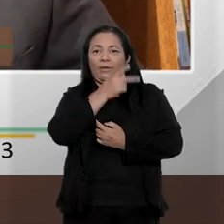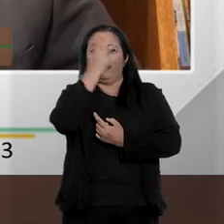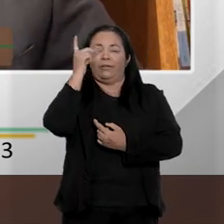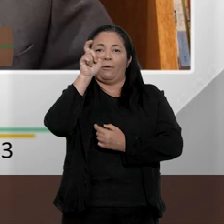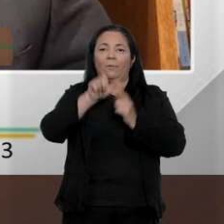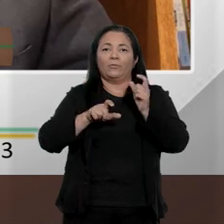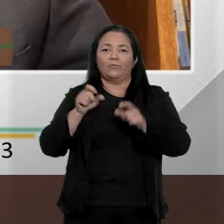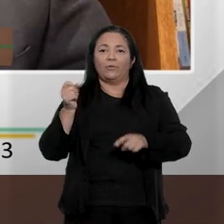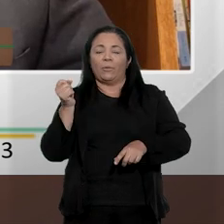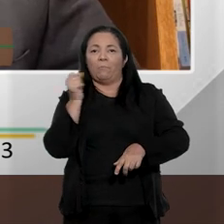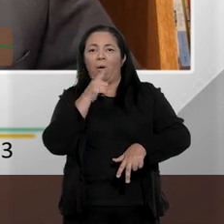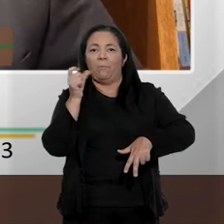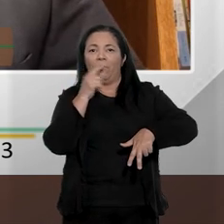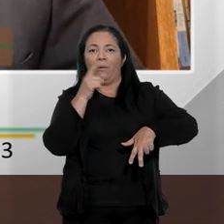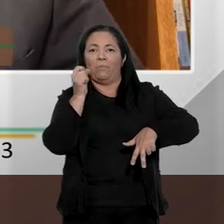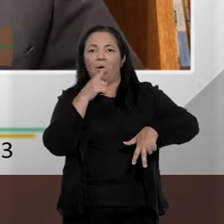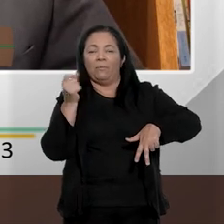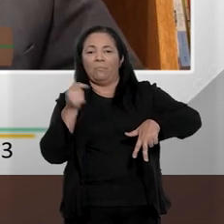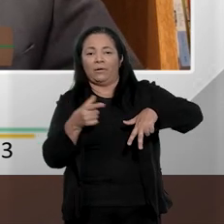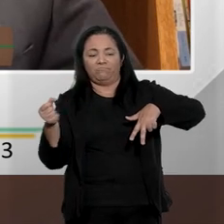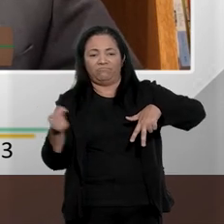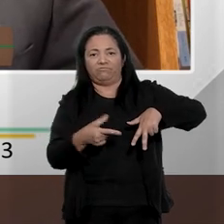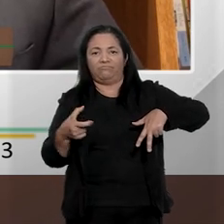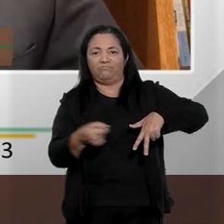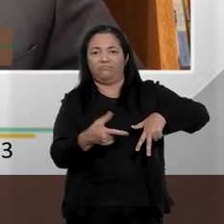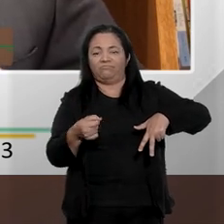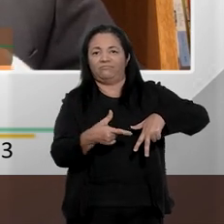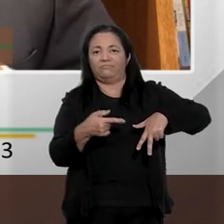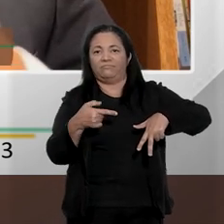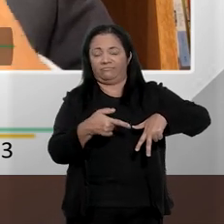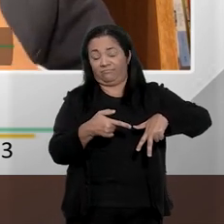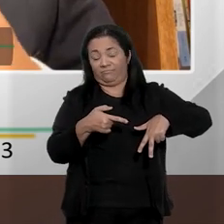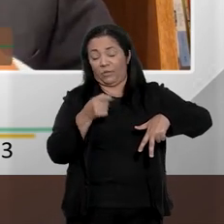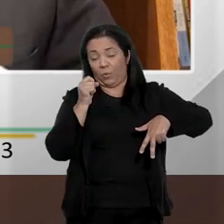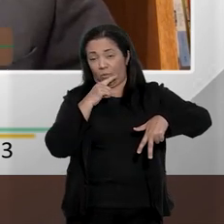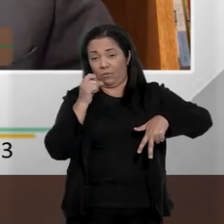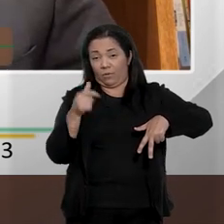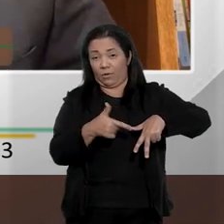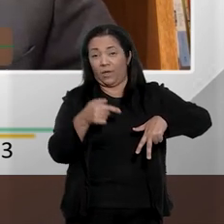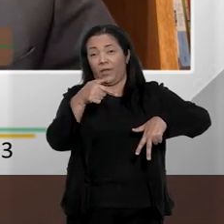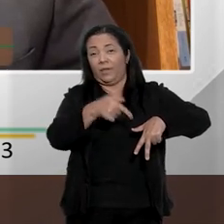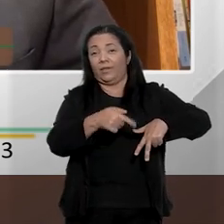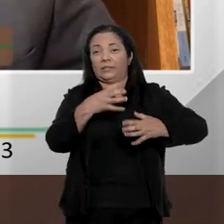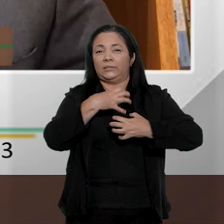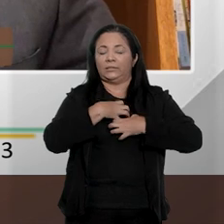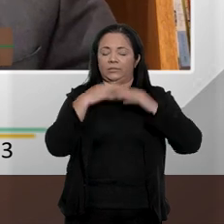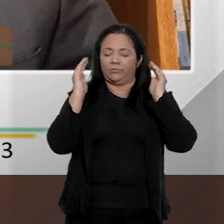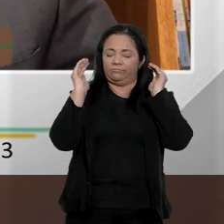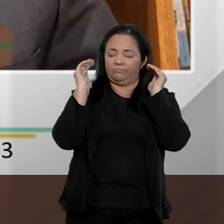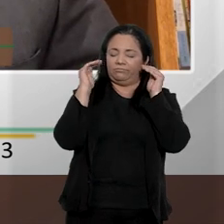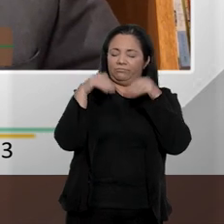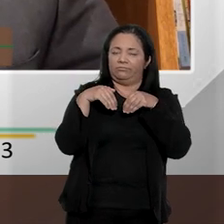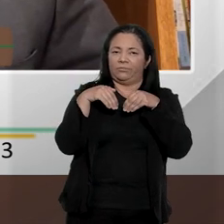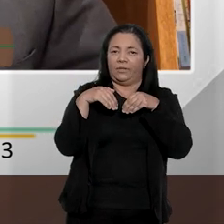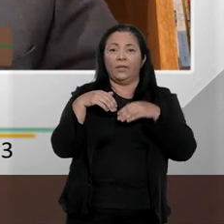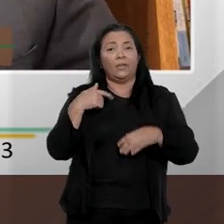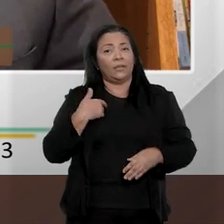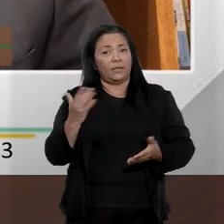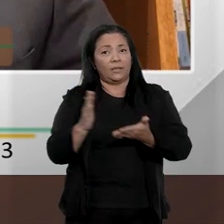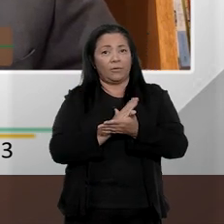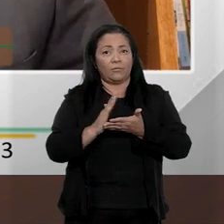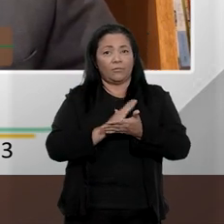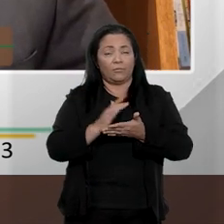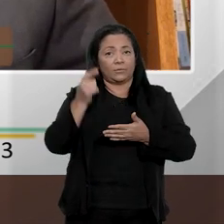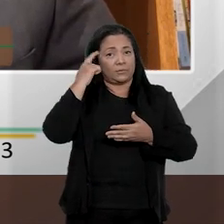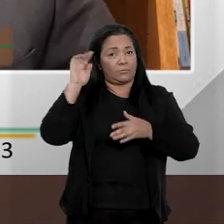recreativa, como forma de... A humilhação que é vista como piada por alguns,